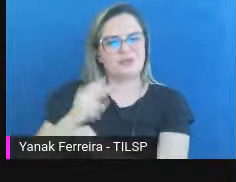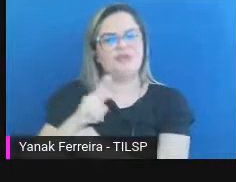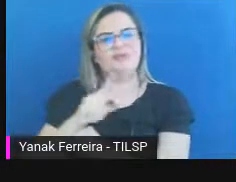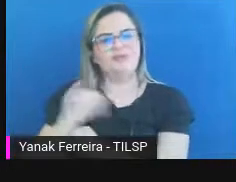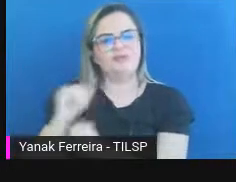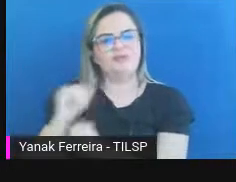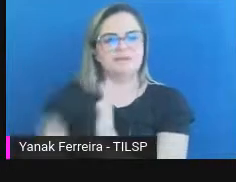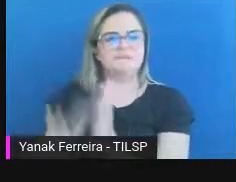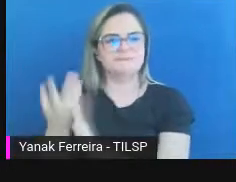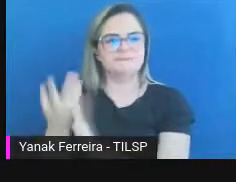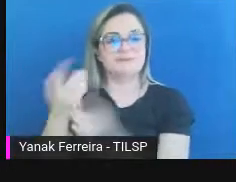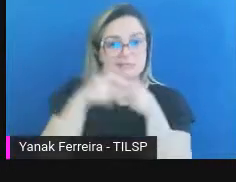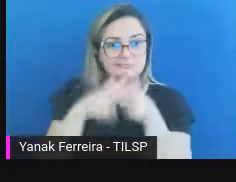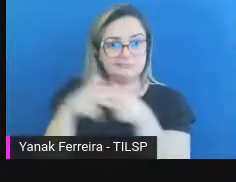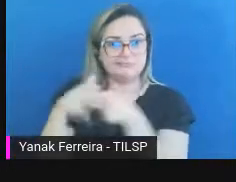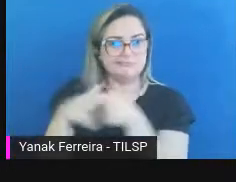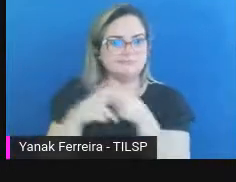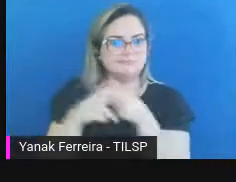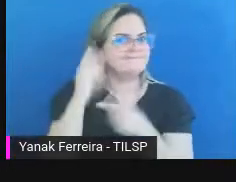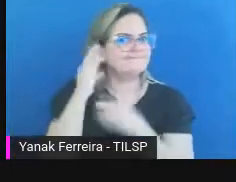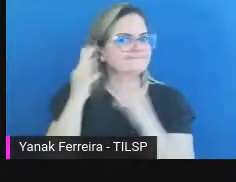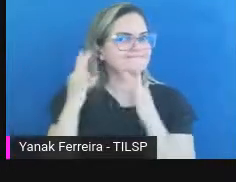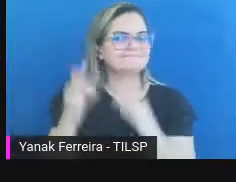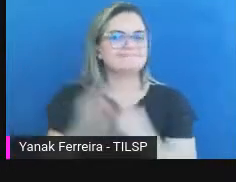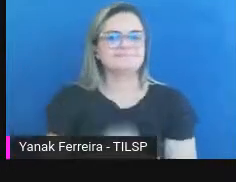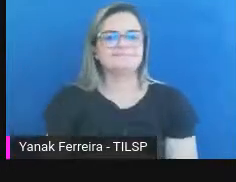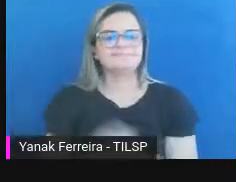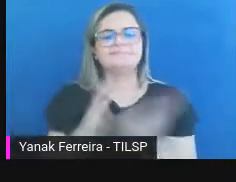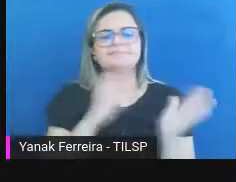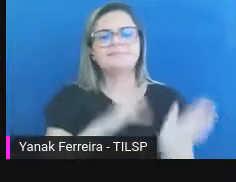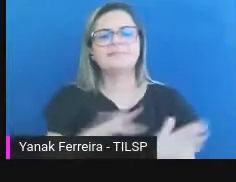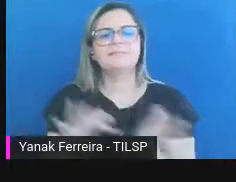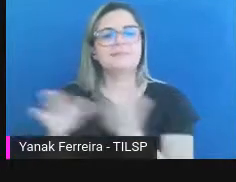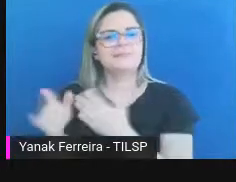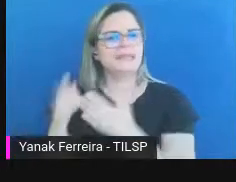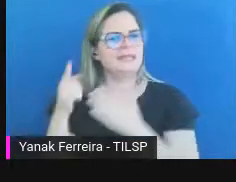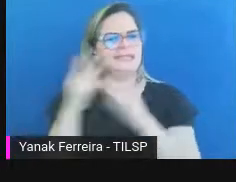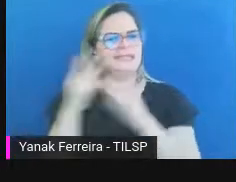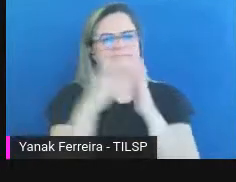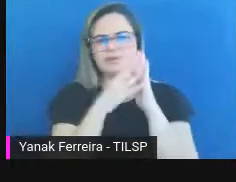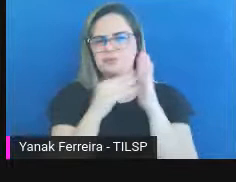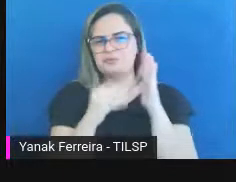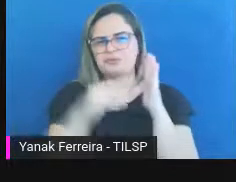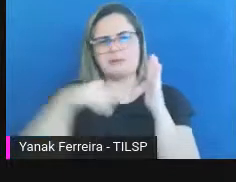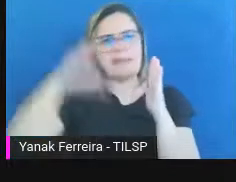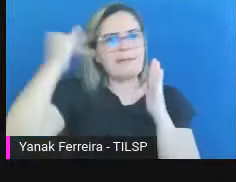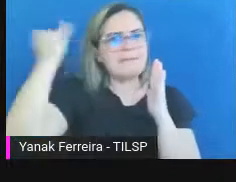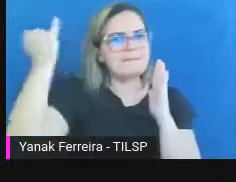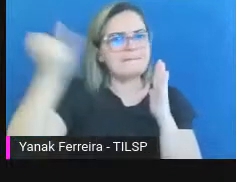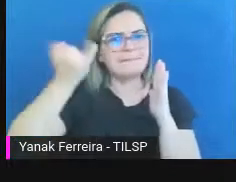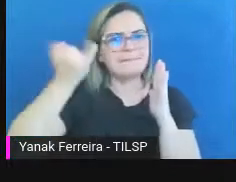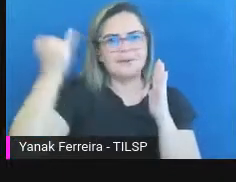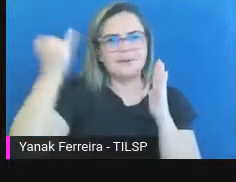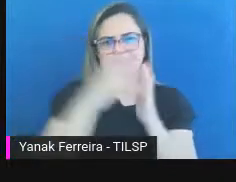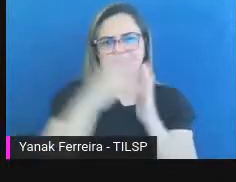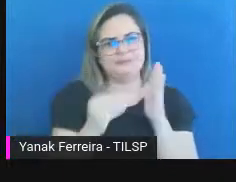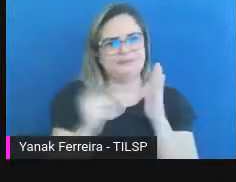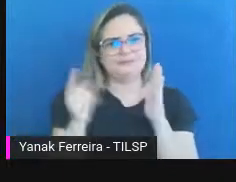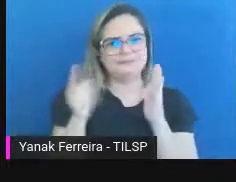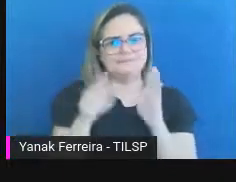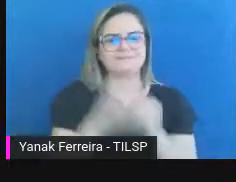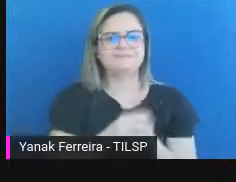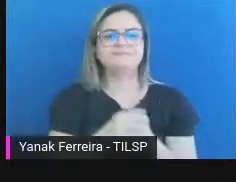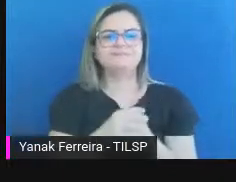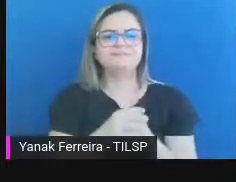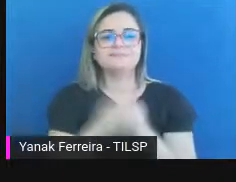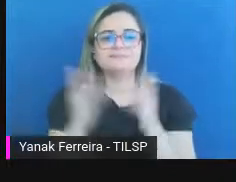Atualizações magníficas. Esse é o desenho mais importante do modelo OAS, com o pacote CIP, muito à esquerda lá